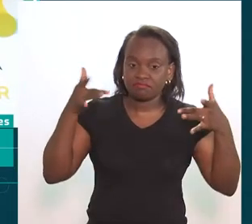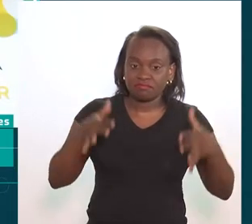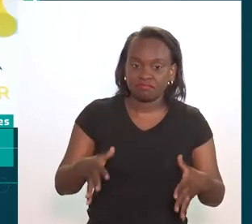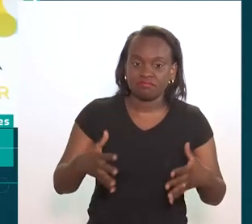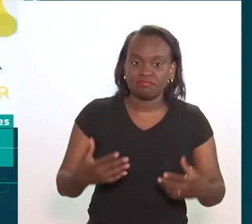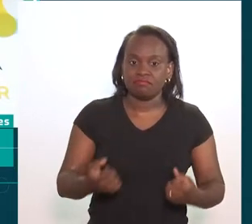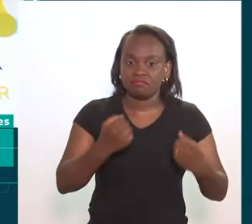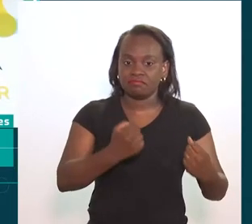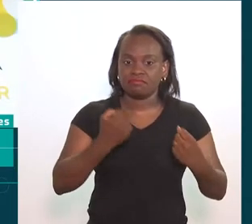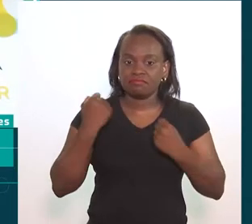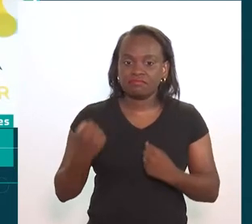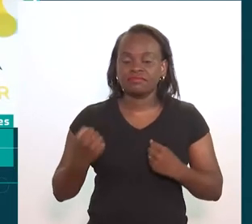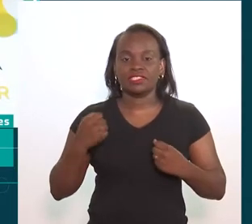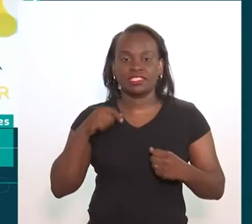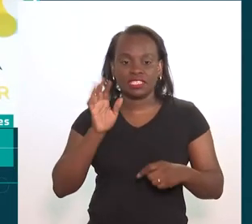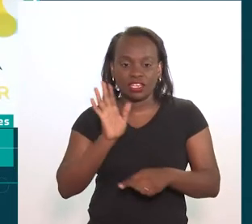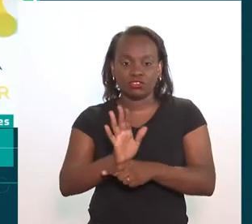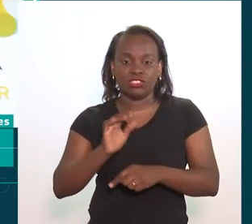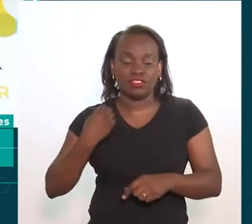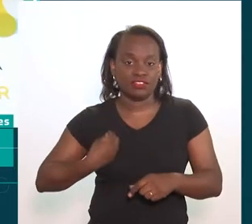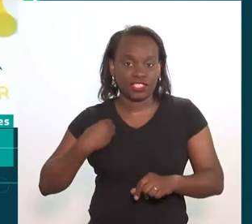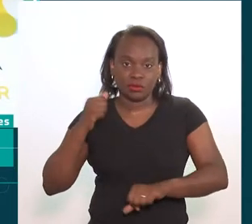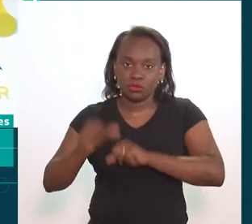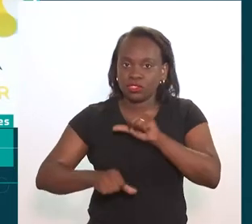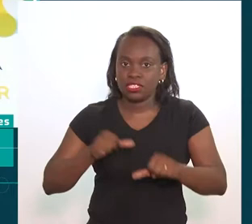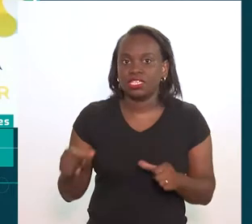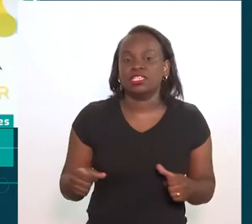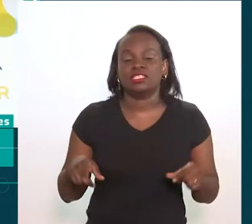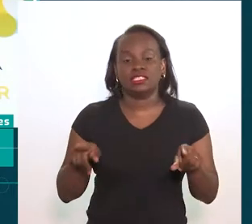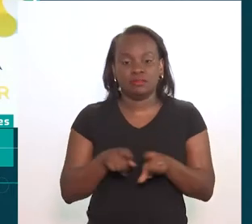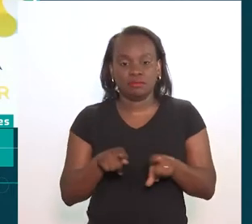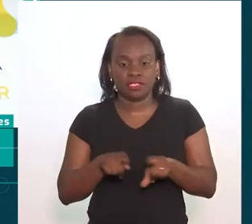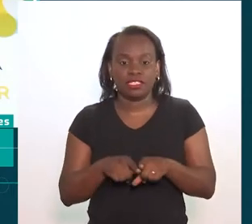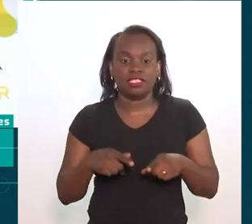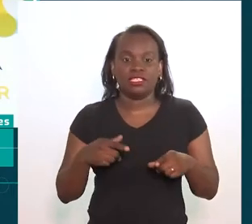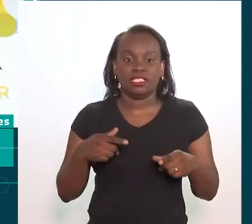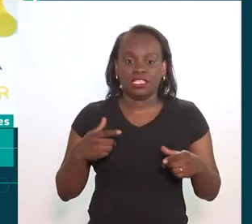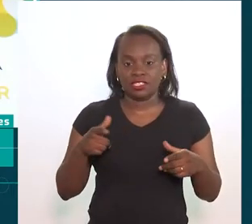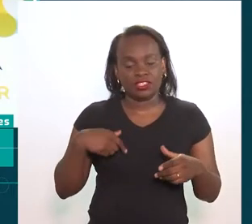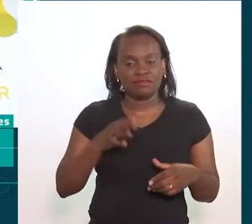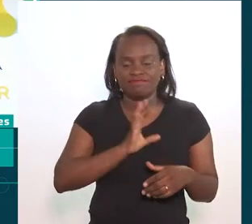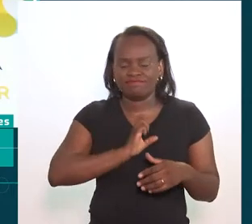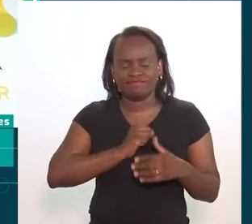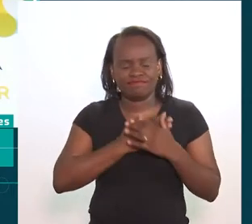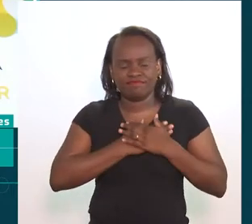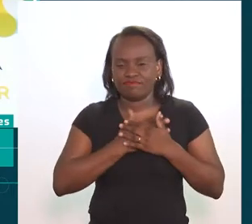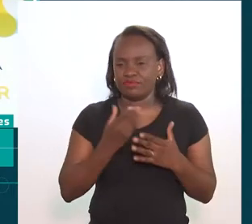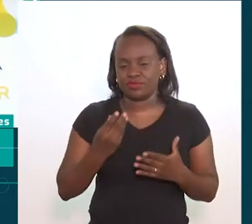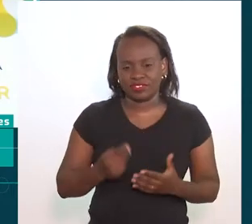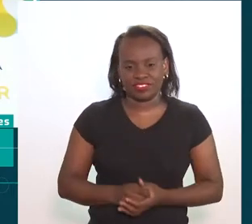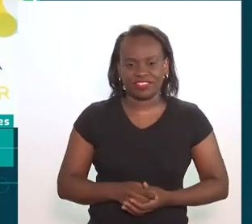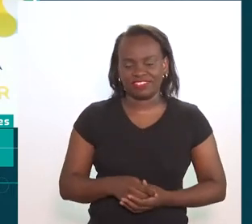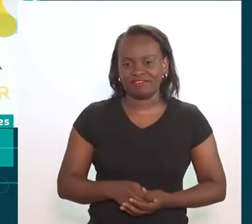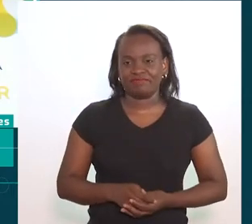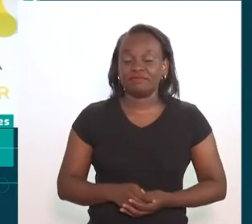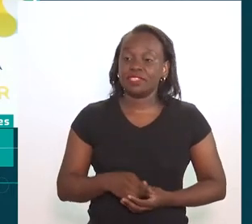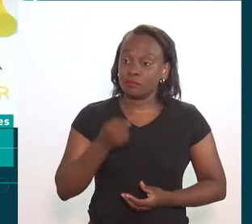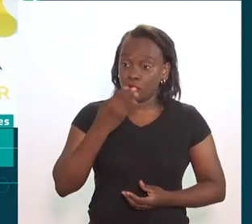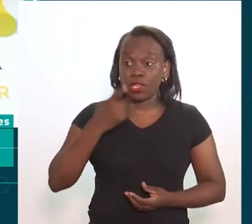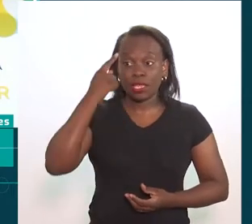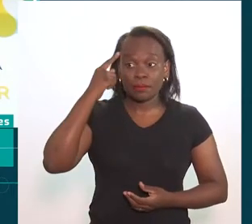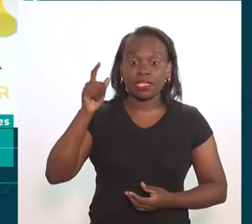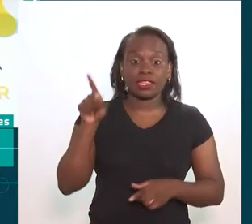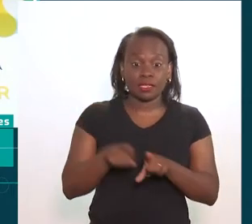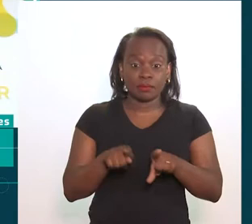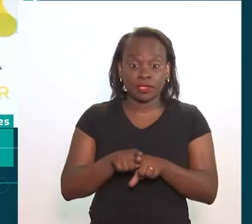se empodera dessa arte. A gente consegue transformar vidas por meio da arte. E é o nosso xodó, nosso